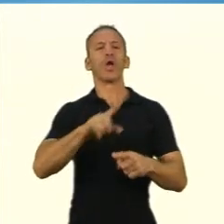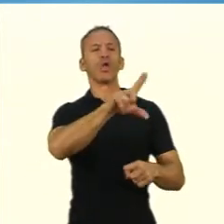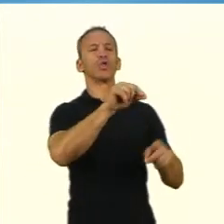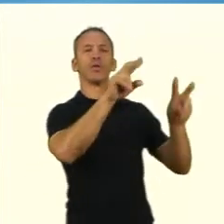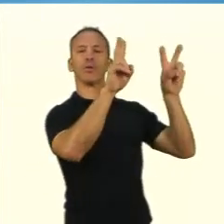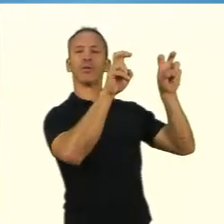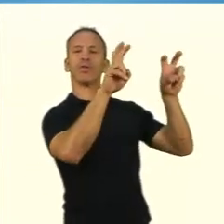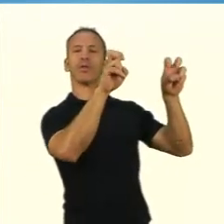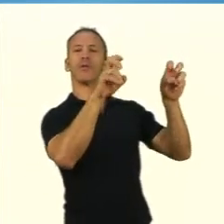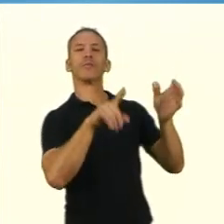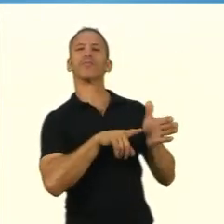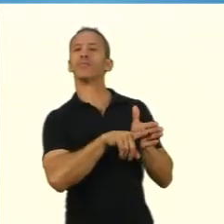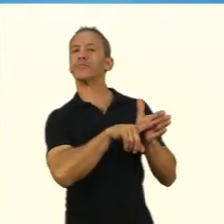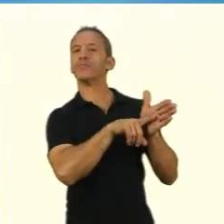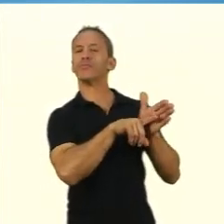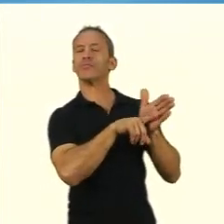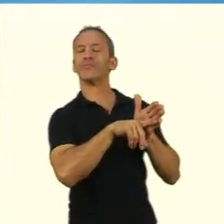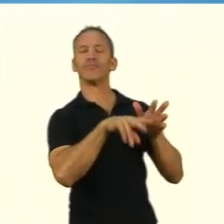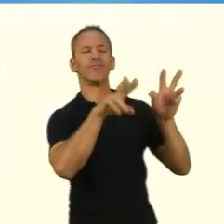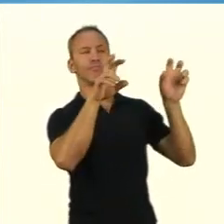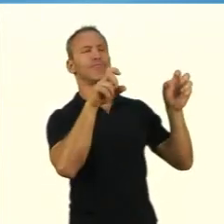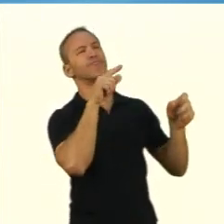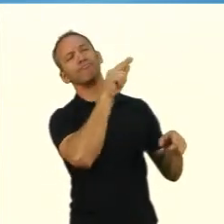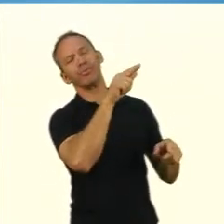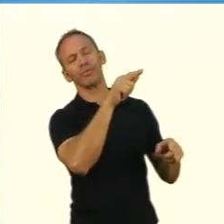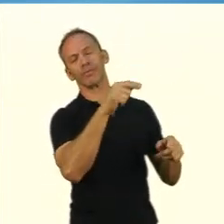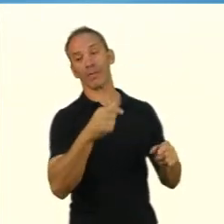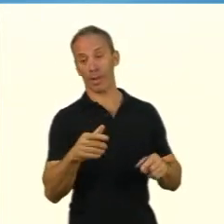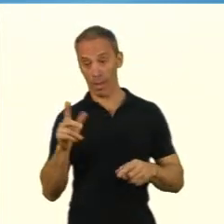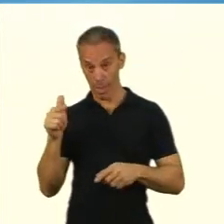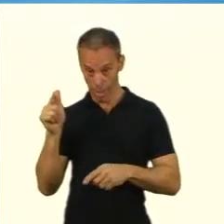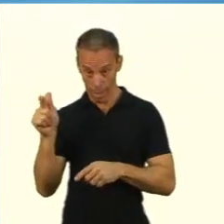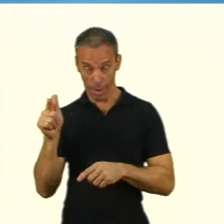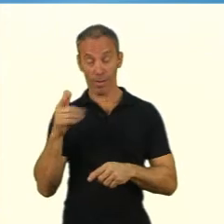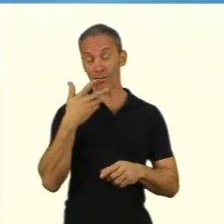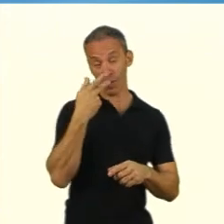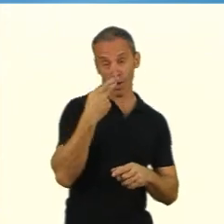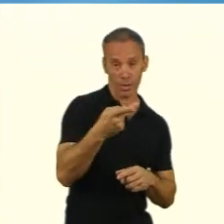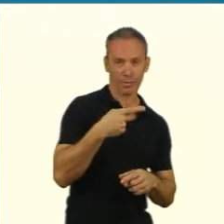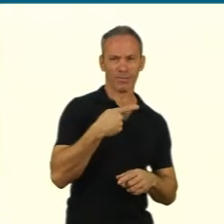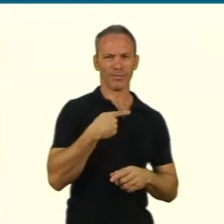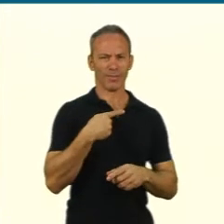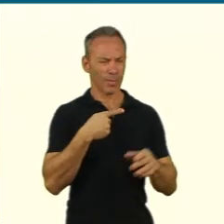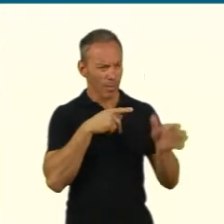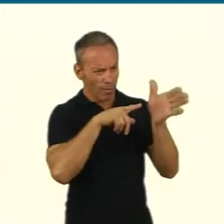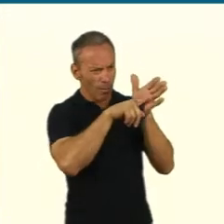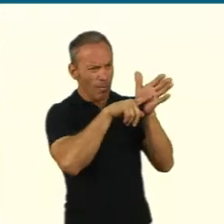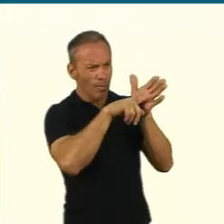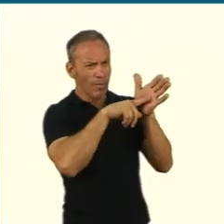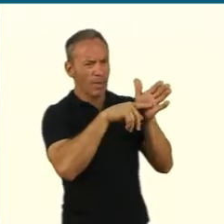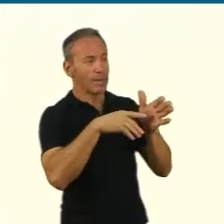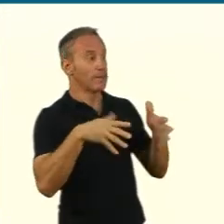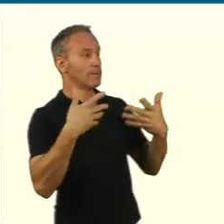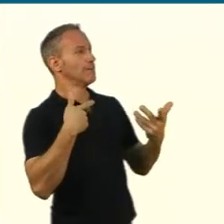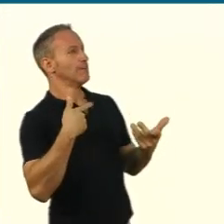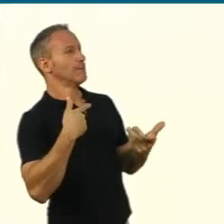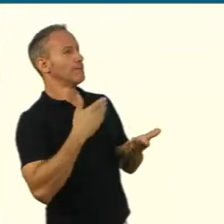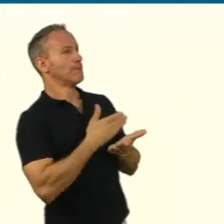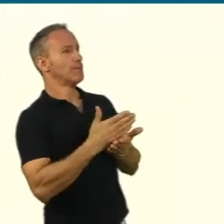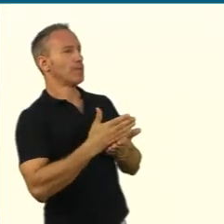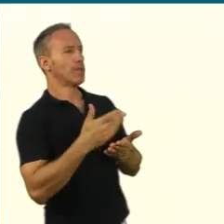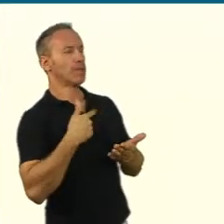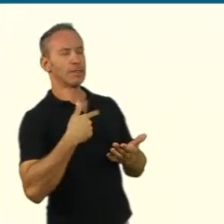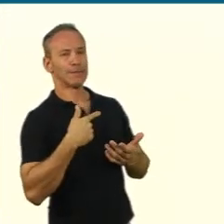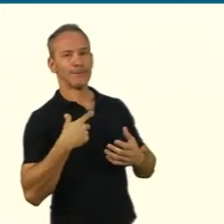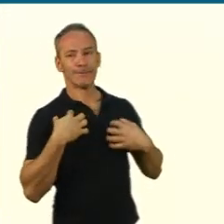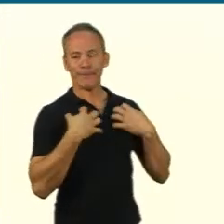a estrutura apresentada, que o problema pode ser dividido em quatro partes. Primeiro, eu apresento os motivos que me levaram à escolha